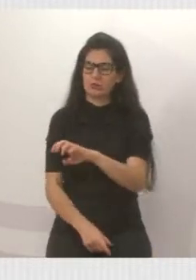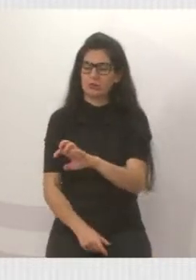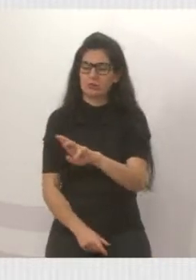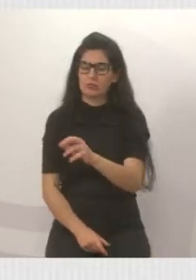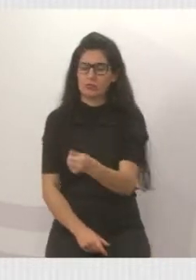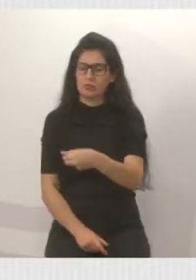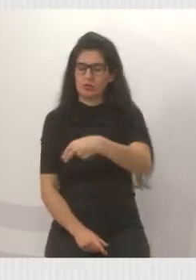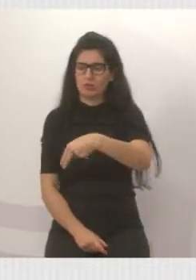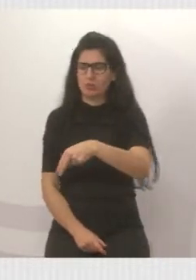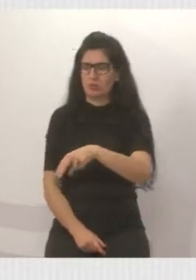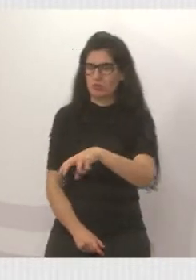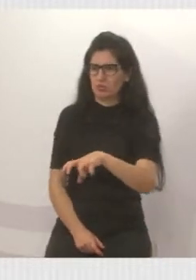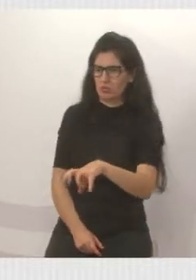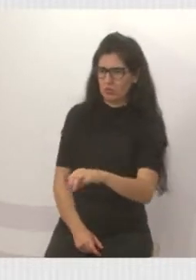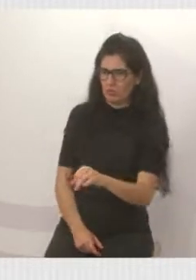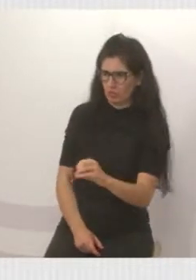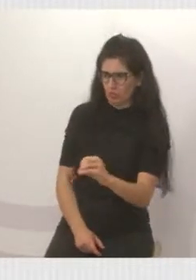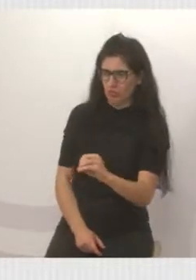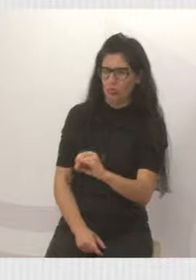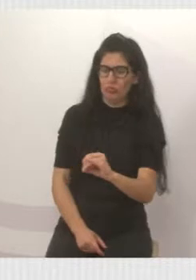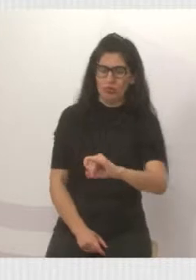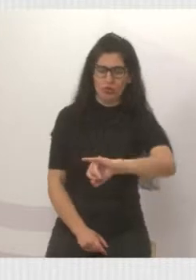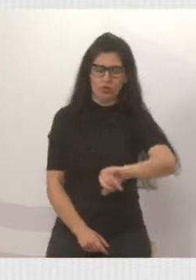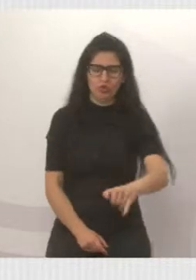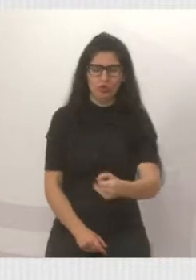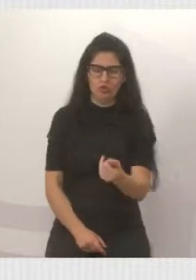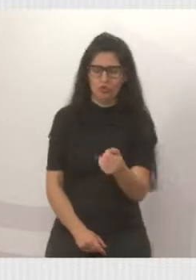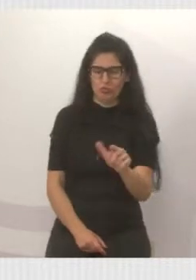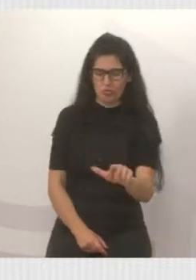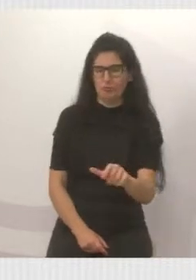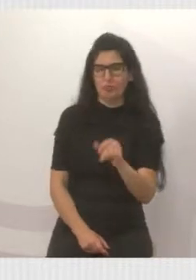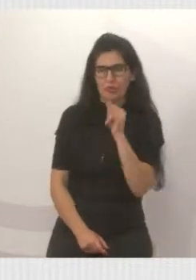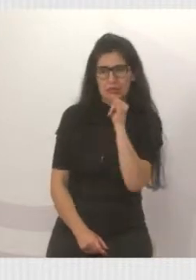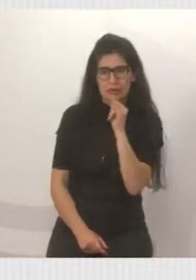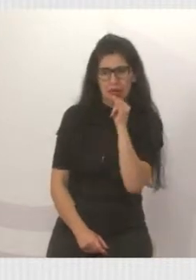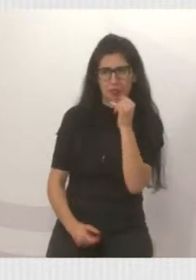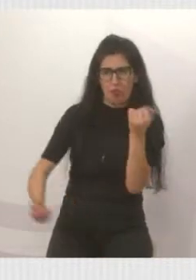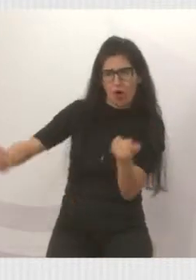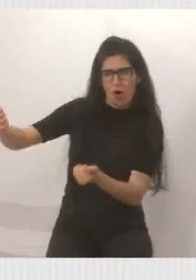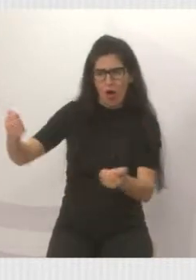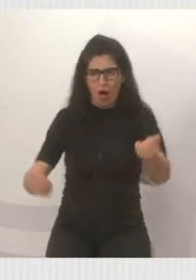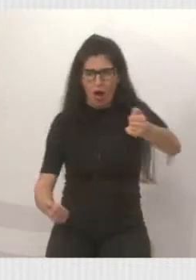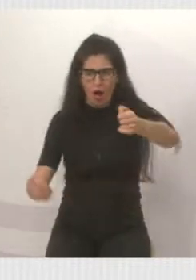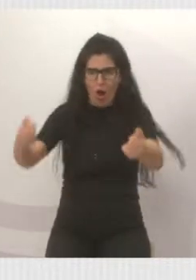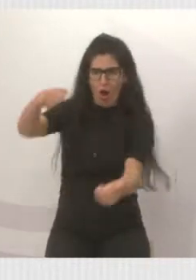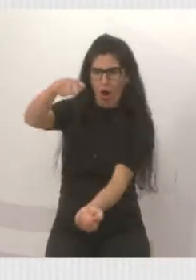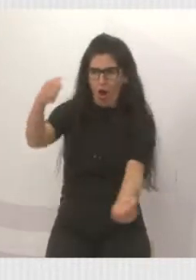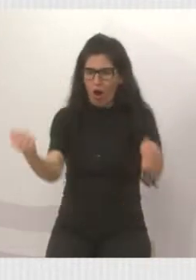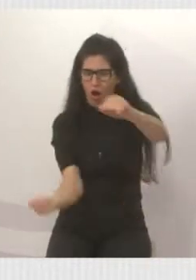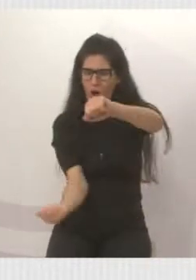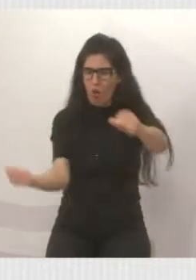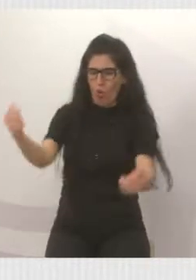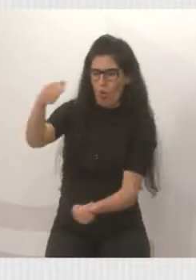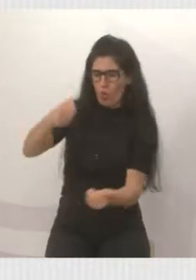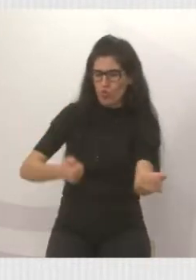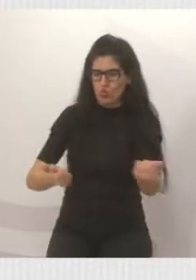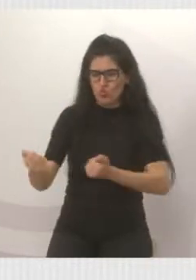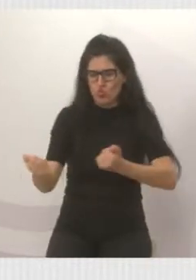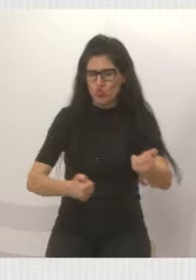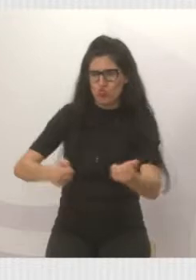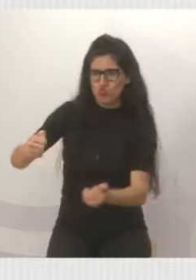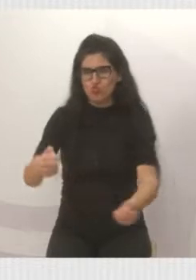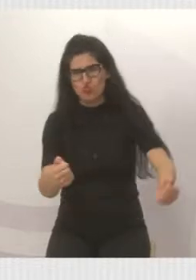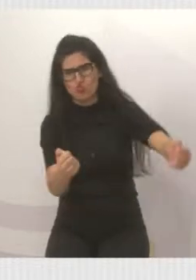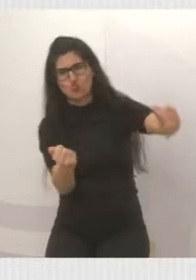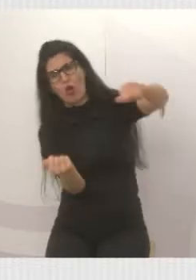Estive lá, falta essa tubulação. Porque se um carro cair naquele local ali, vai dar trabalho para tirar o carro. Pode